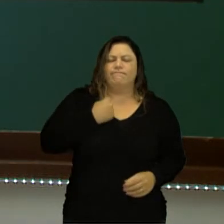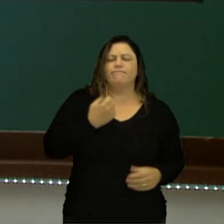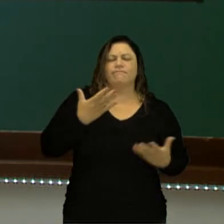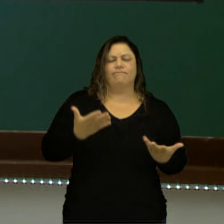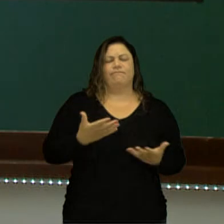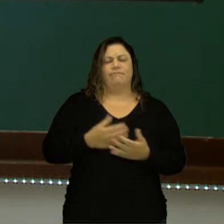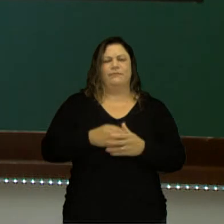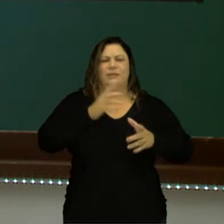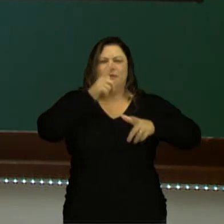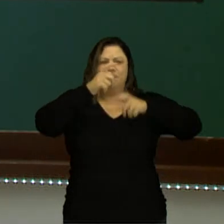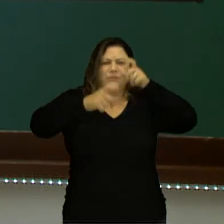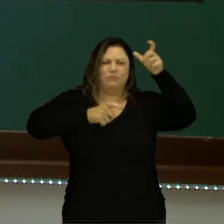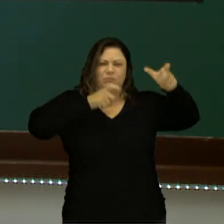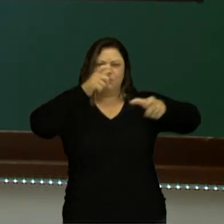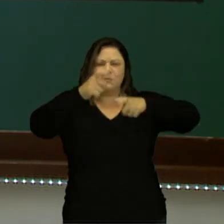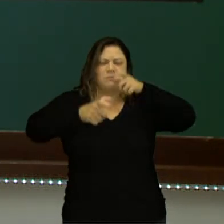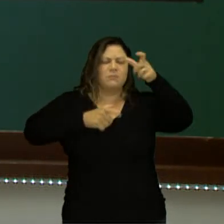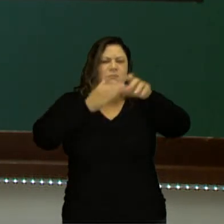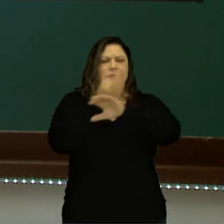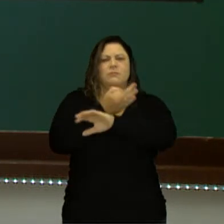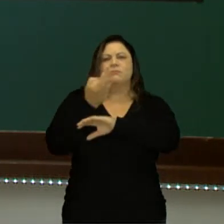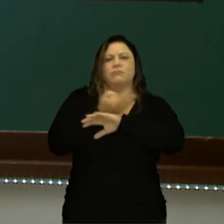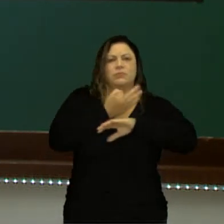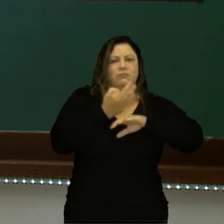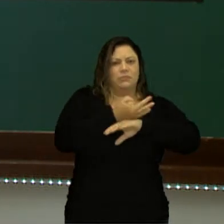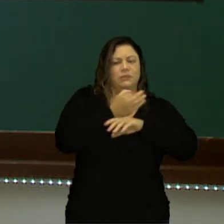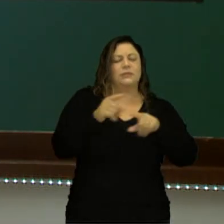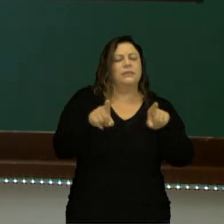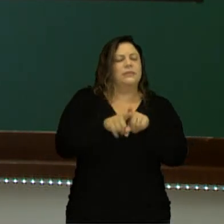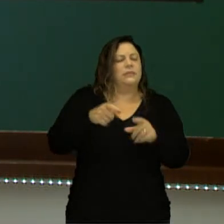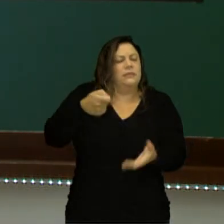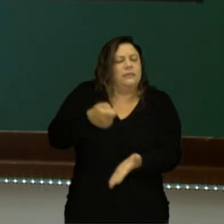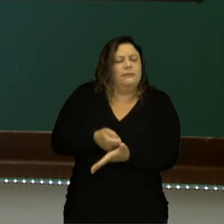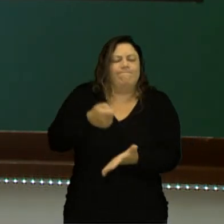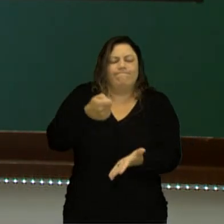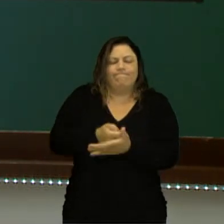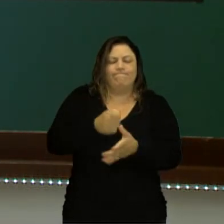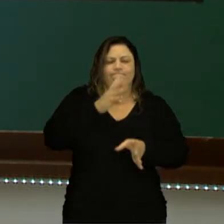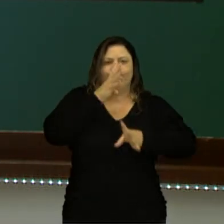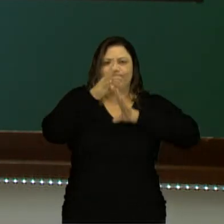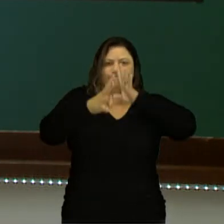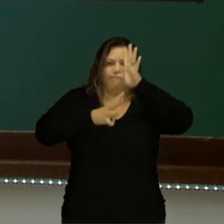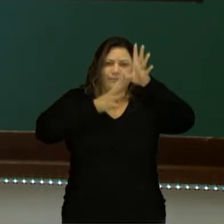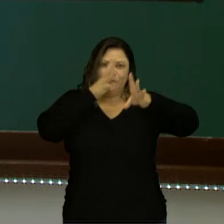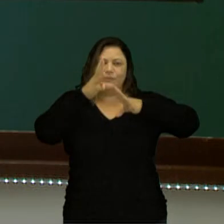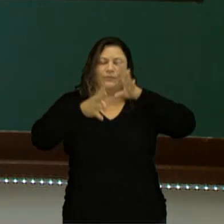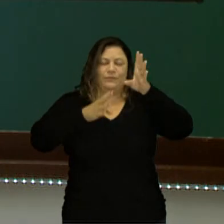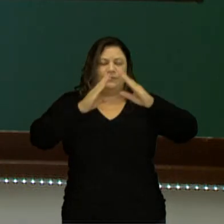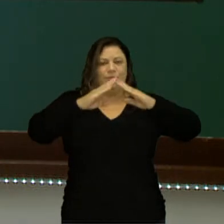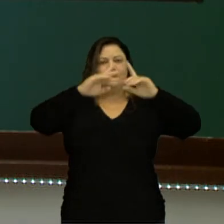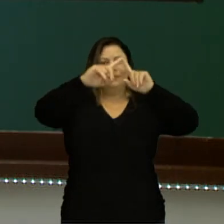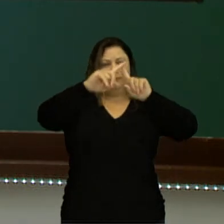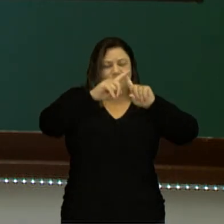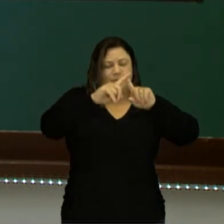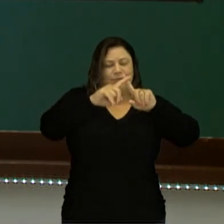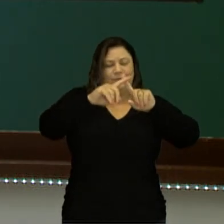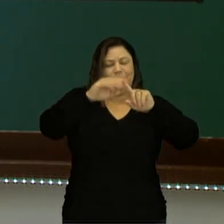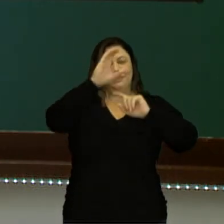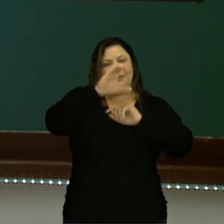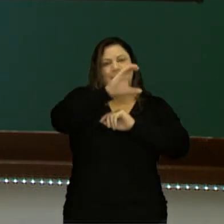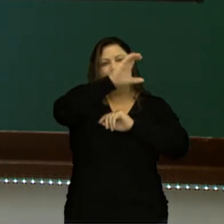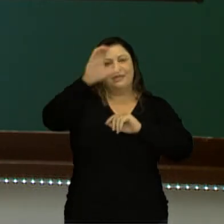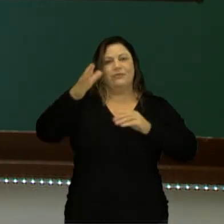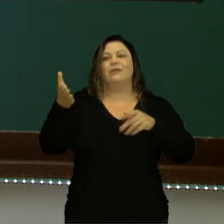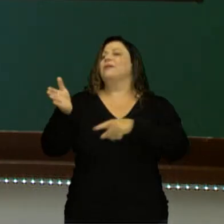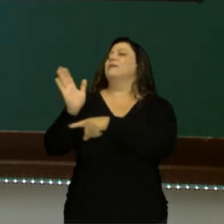hipocrisia, a intolerância, além de tecer duras críticas também à igreja católica. Nesse